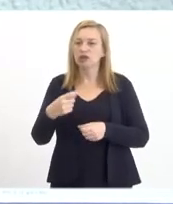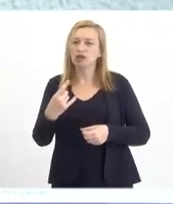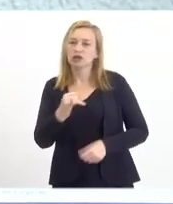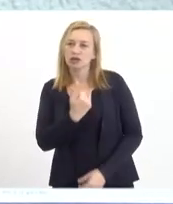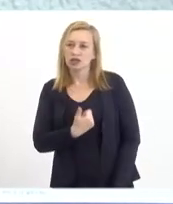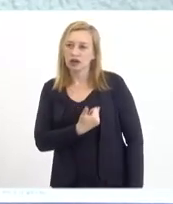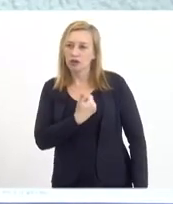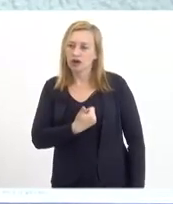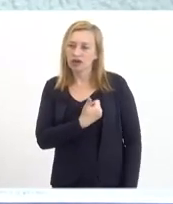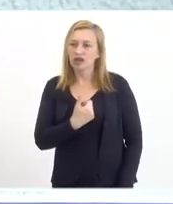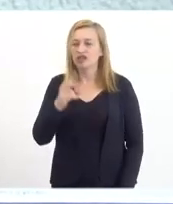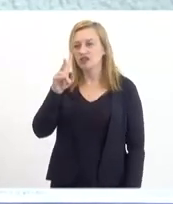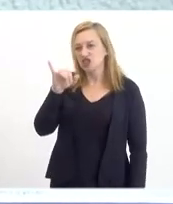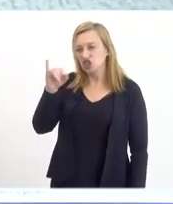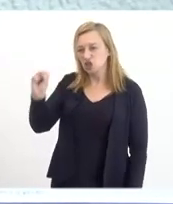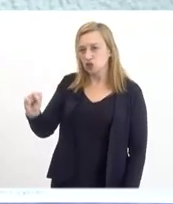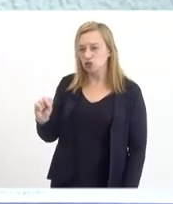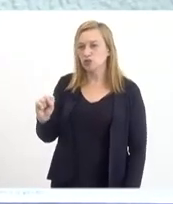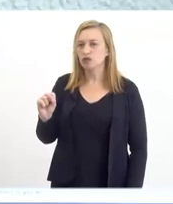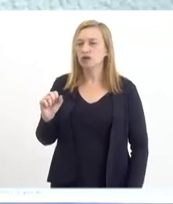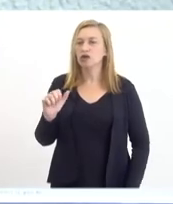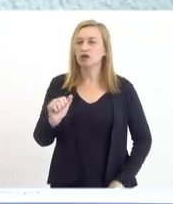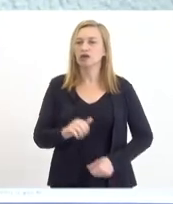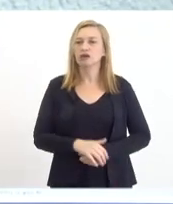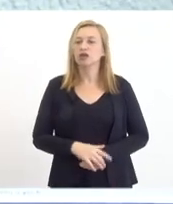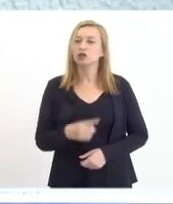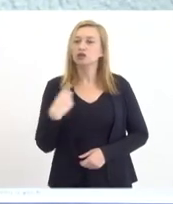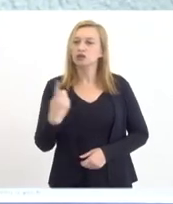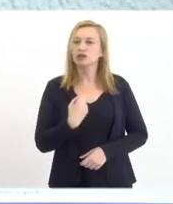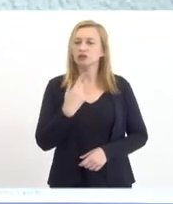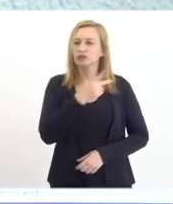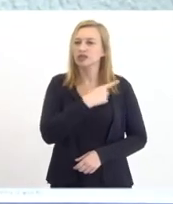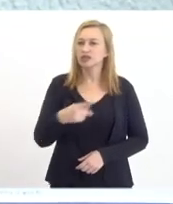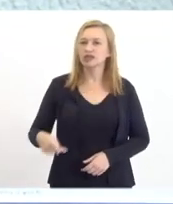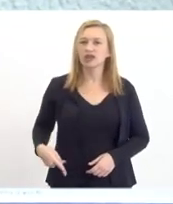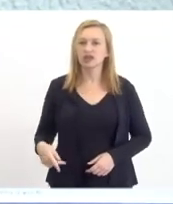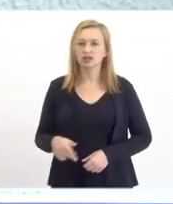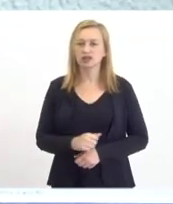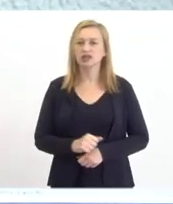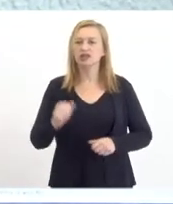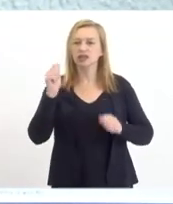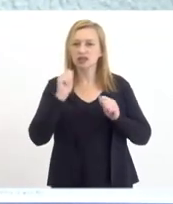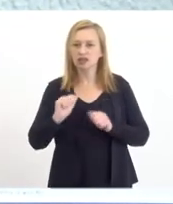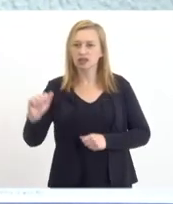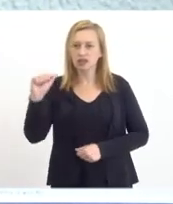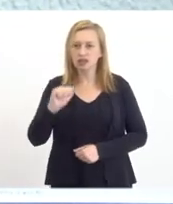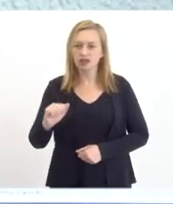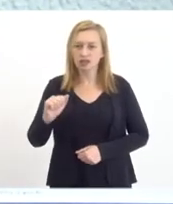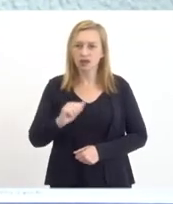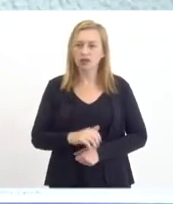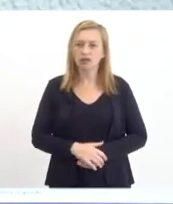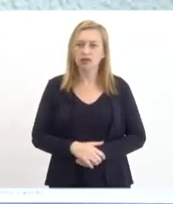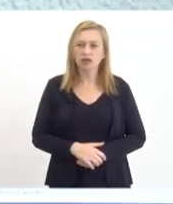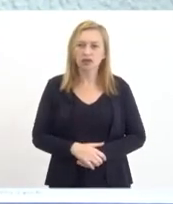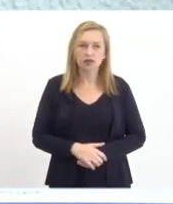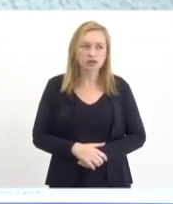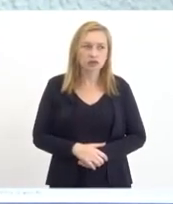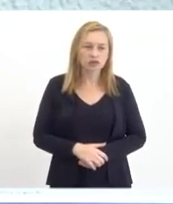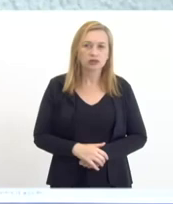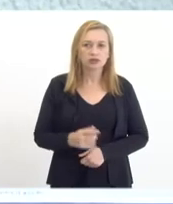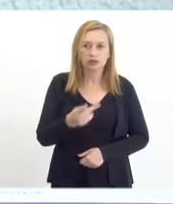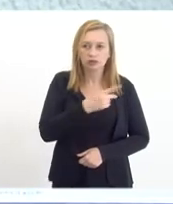Vinícius Aurélio, nosso presidente da Associação, nosso presidente